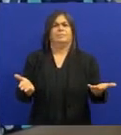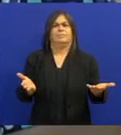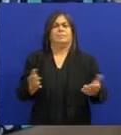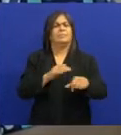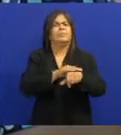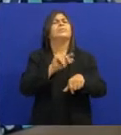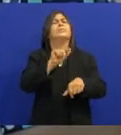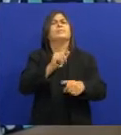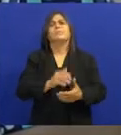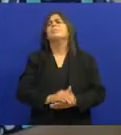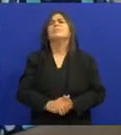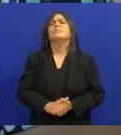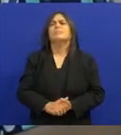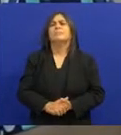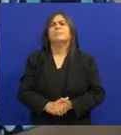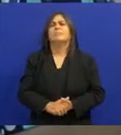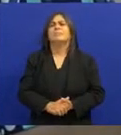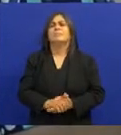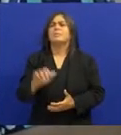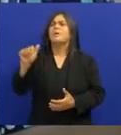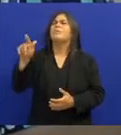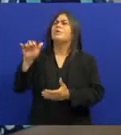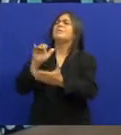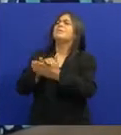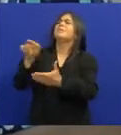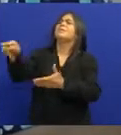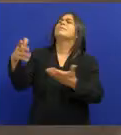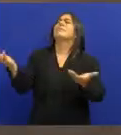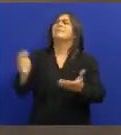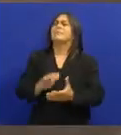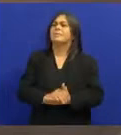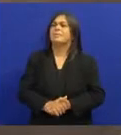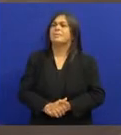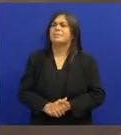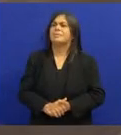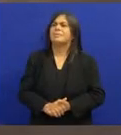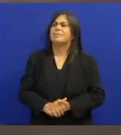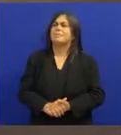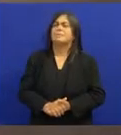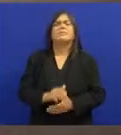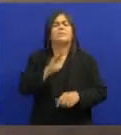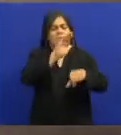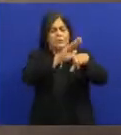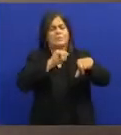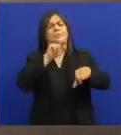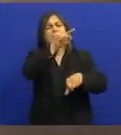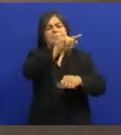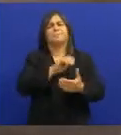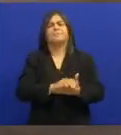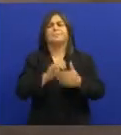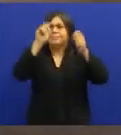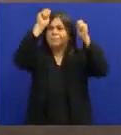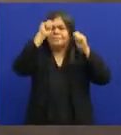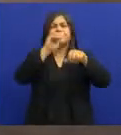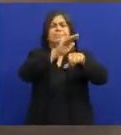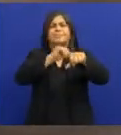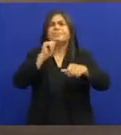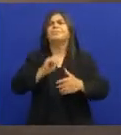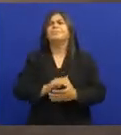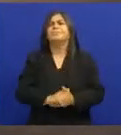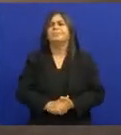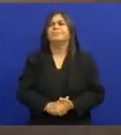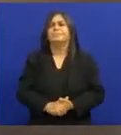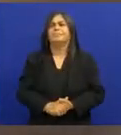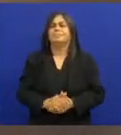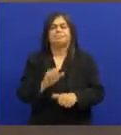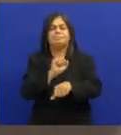Eu falei Meu Deus Falar o quê? E Almira? Ele não é casado com Almira? Vai lá que ele quer falar com você Aí